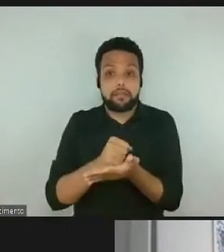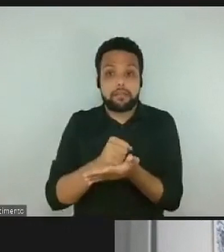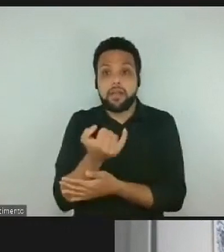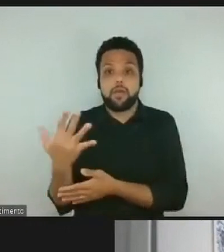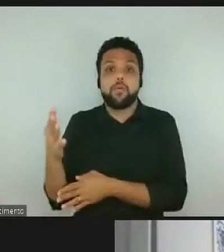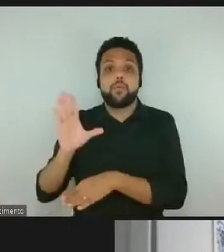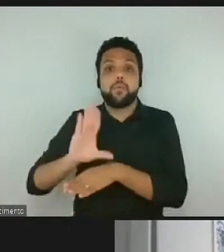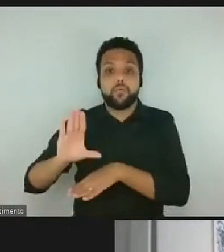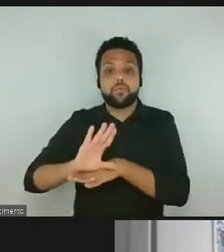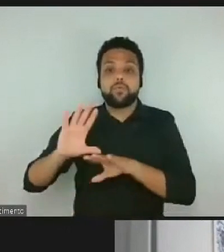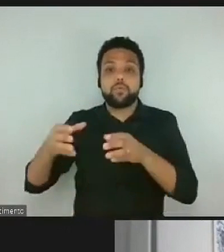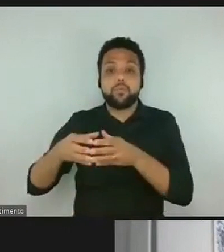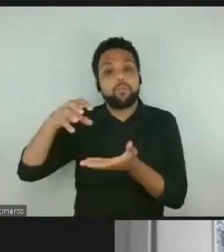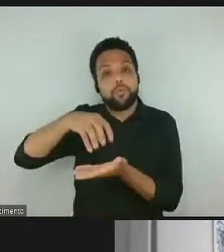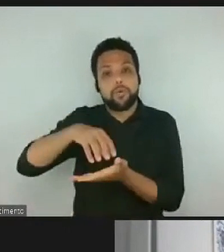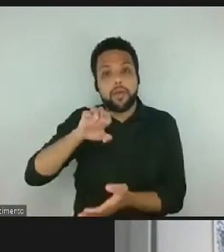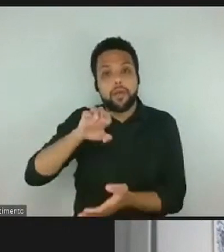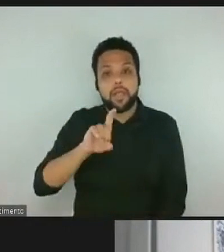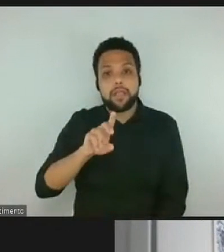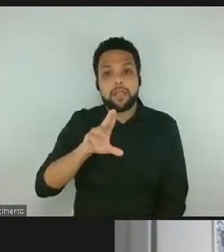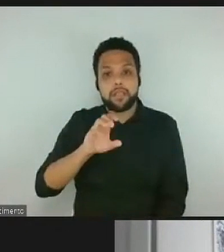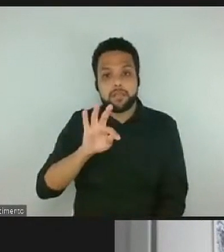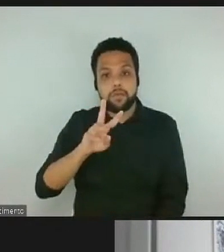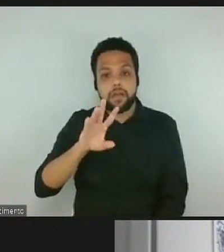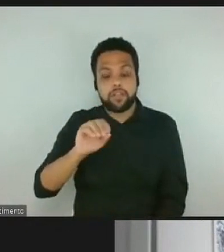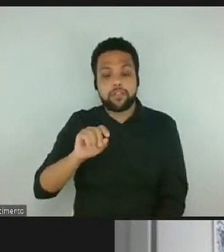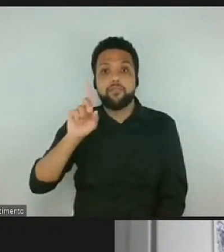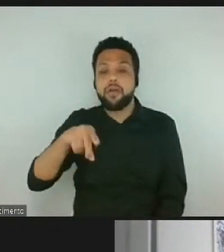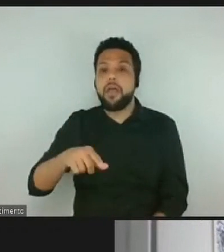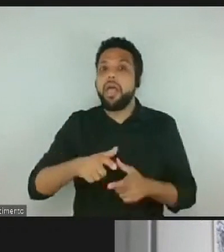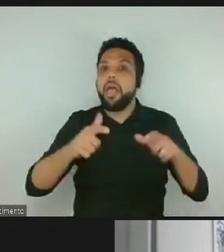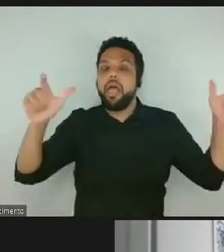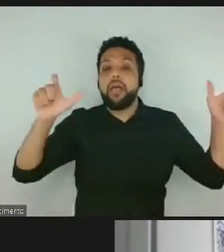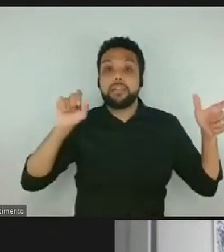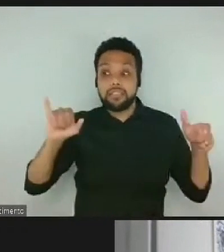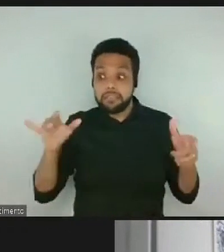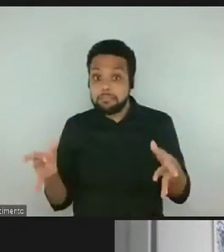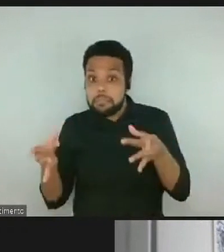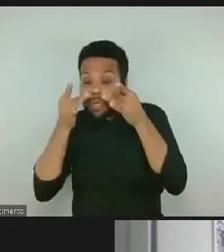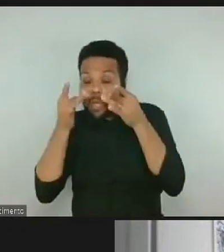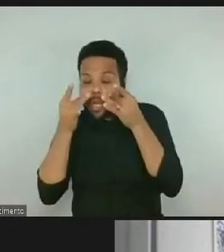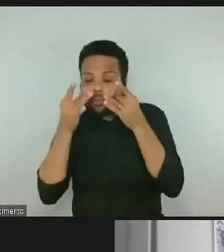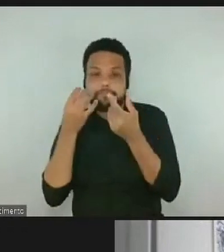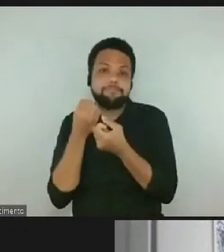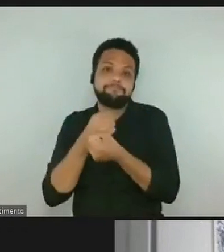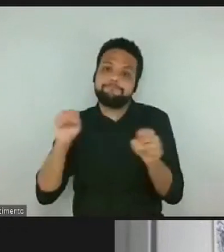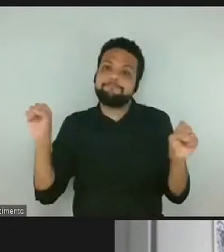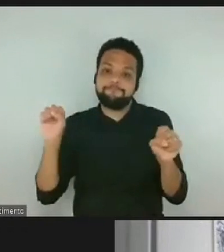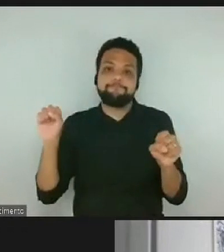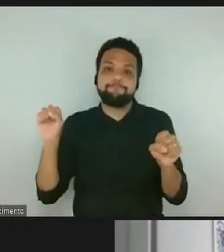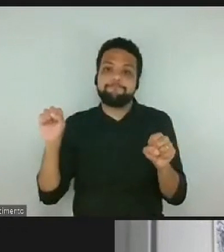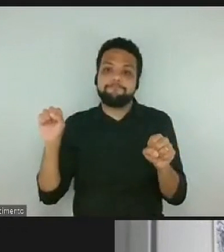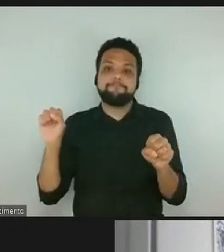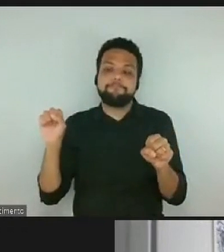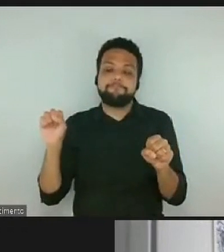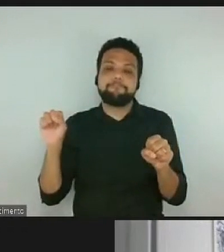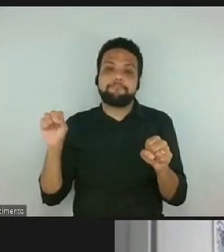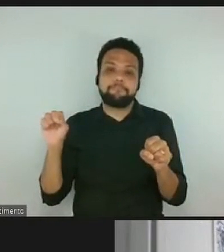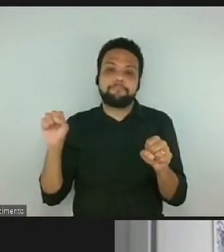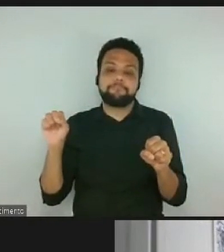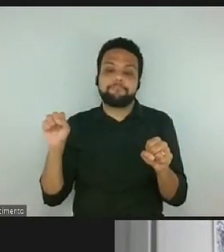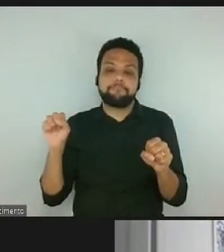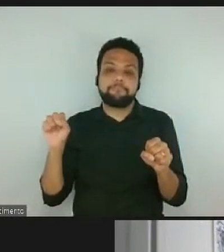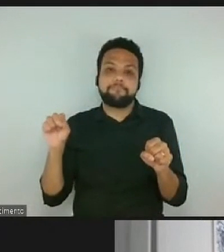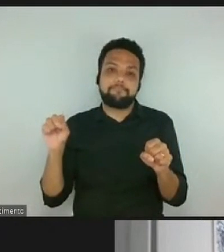equipe do educativo. Isso é um público muito grande que a gente não teria como atender de jeito nenhum nos cursos presenciais, então,